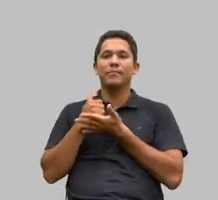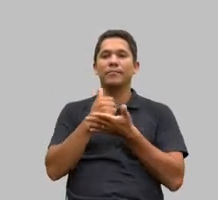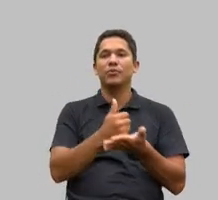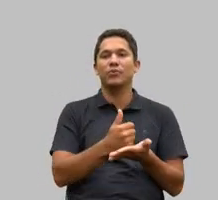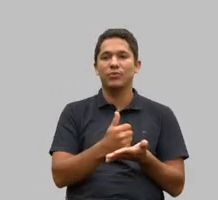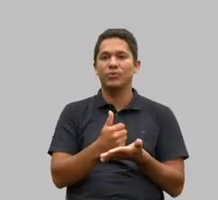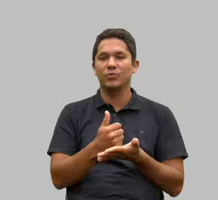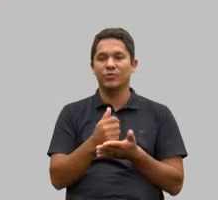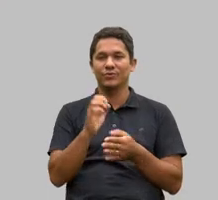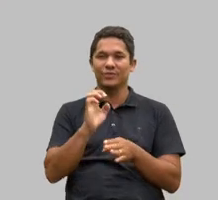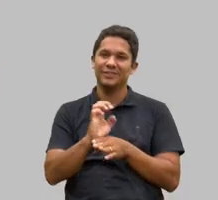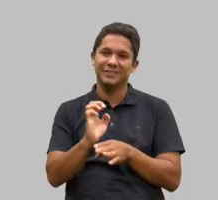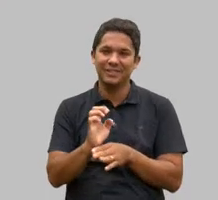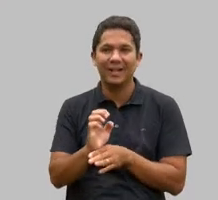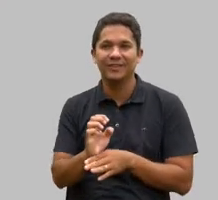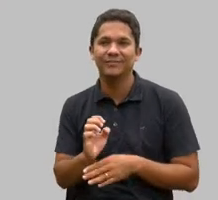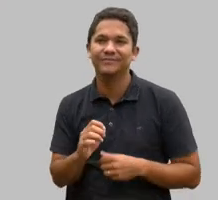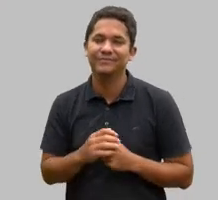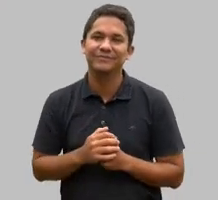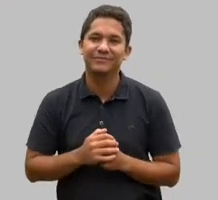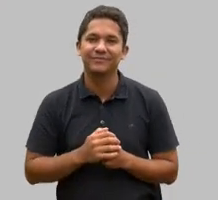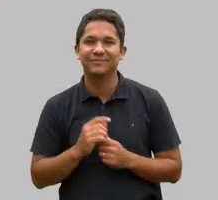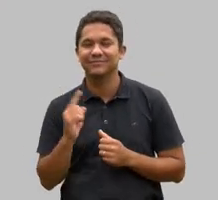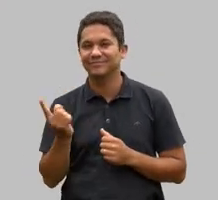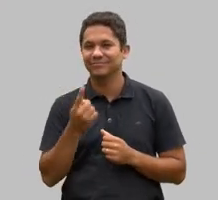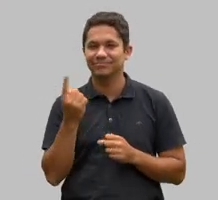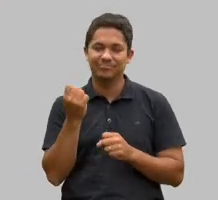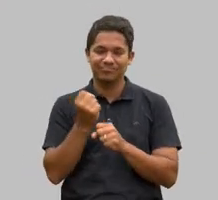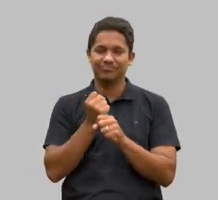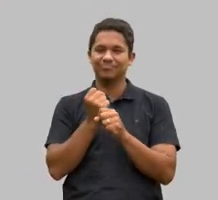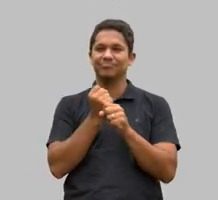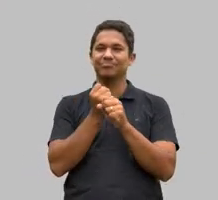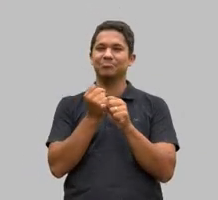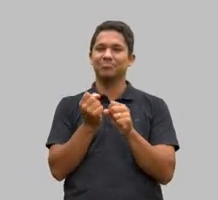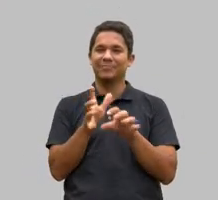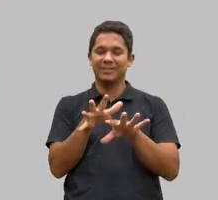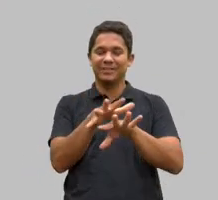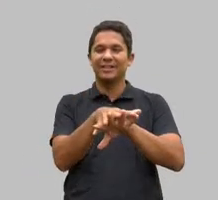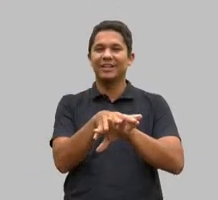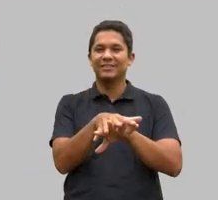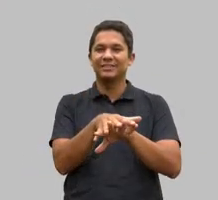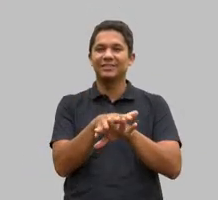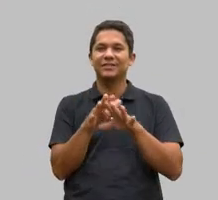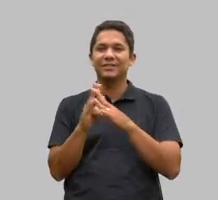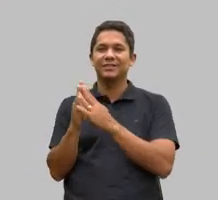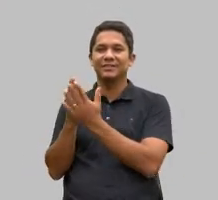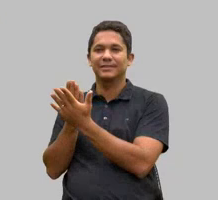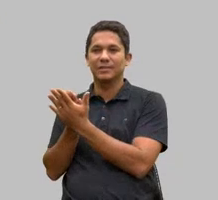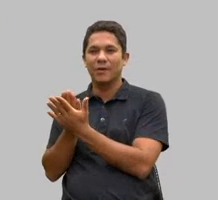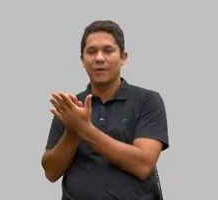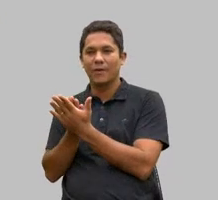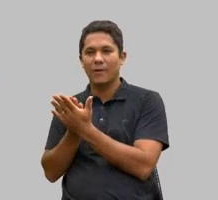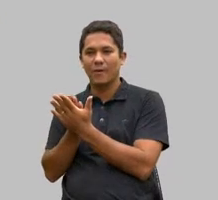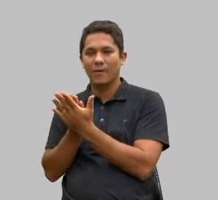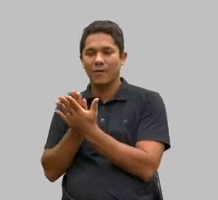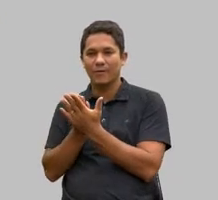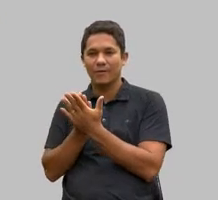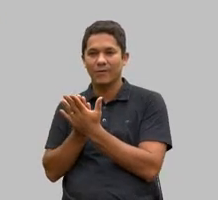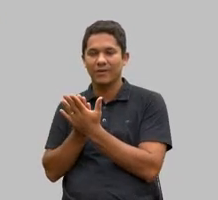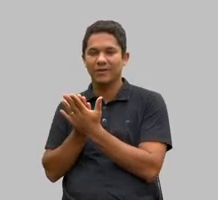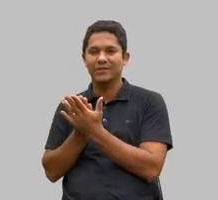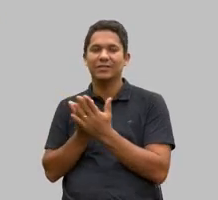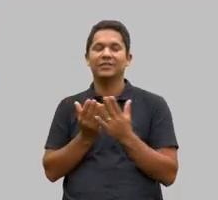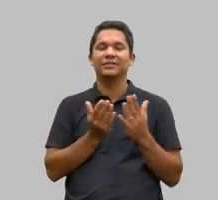fomos construindo uma integração educação de escola educação de igreja